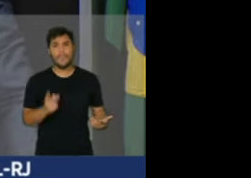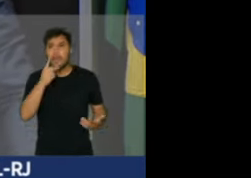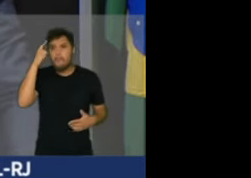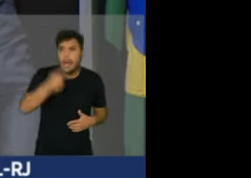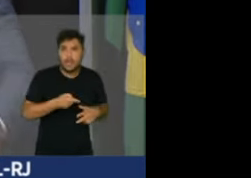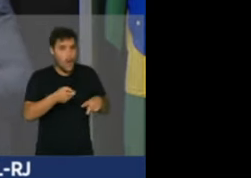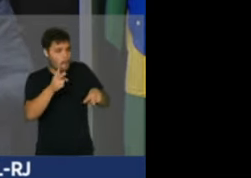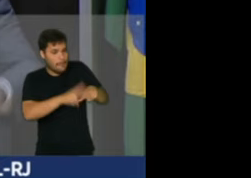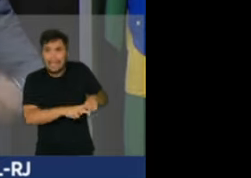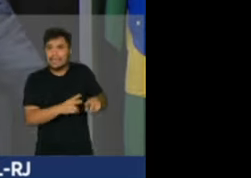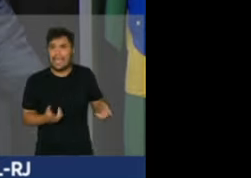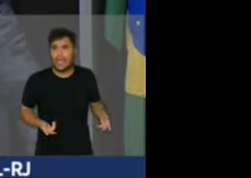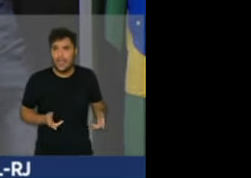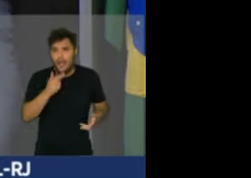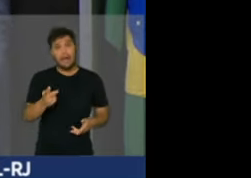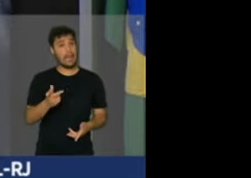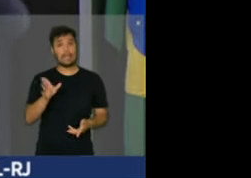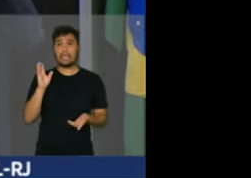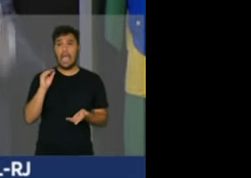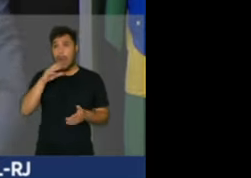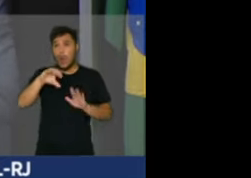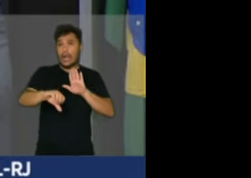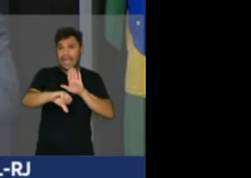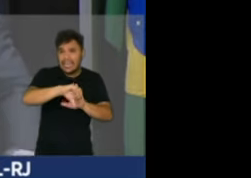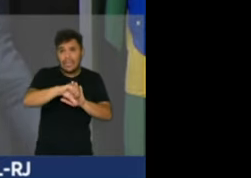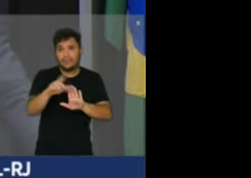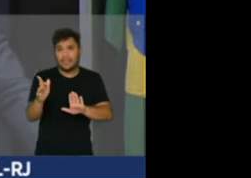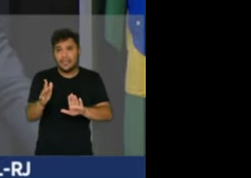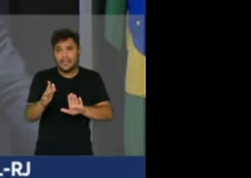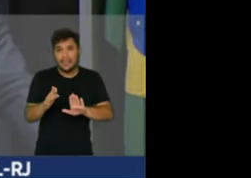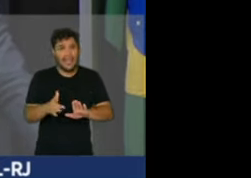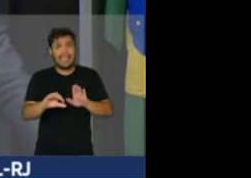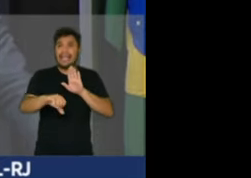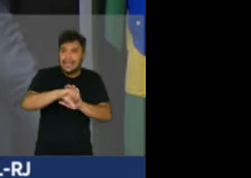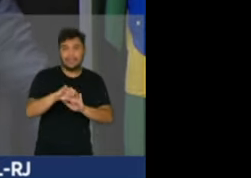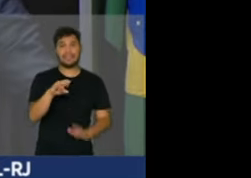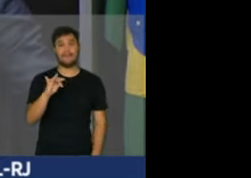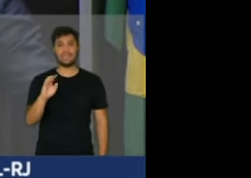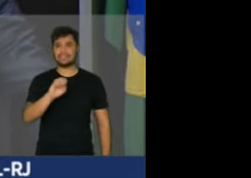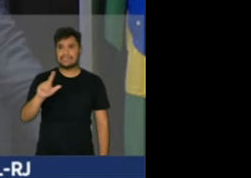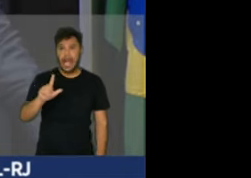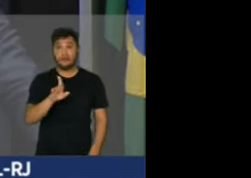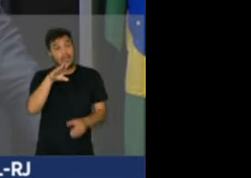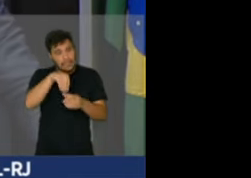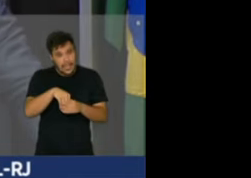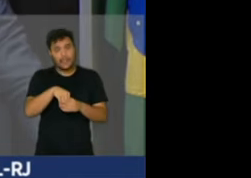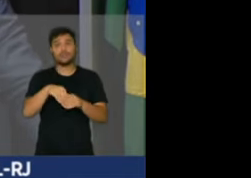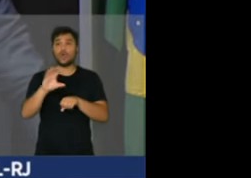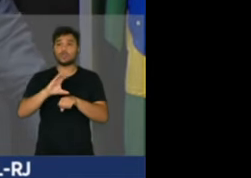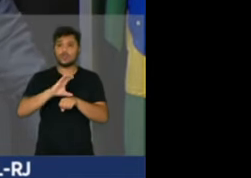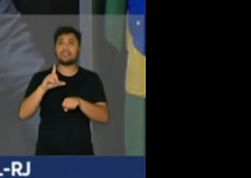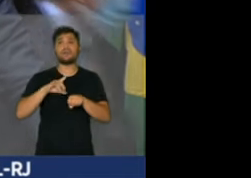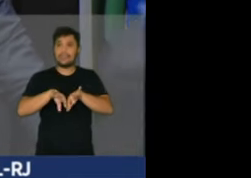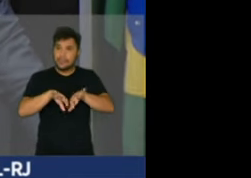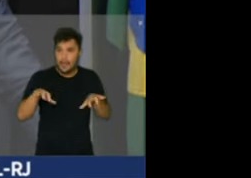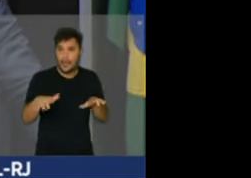ilegal, dizendo que era um crime inafiançável, e todos nós sabemos que os crimes inafiançáveis estão no rol taxativo na Constituição Federal,